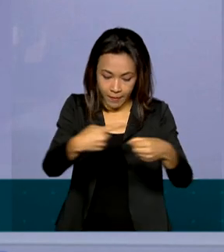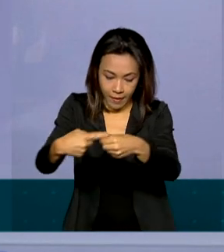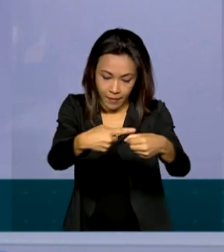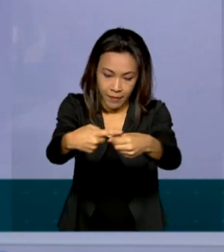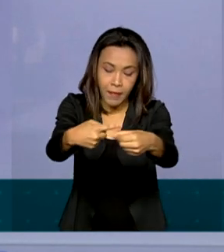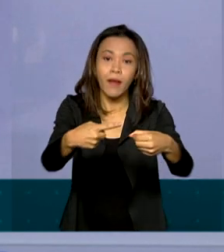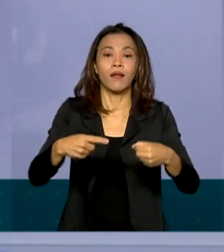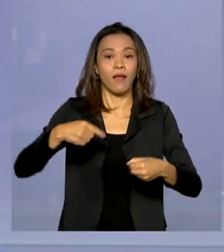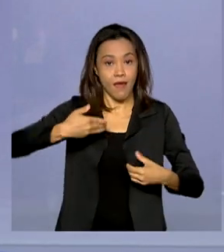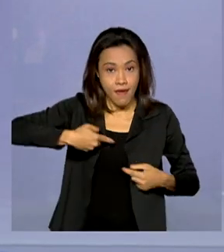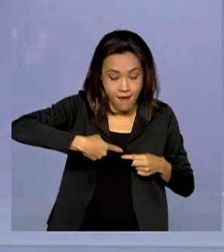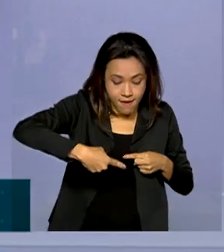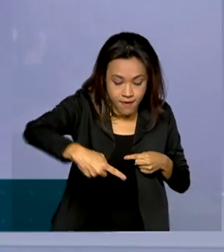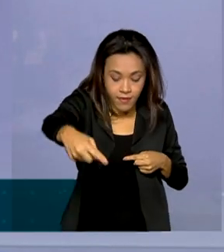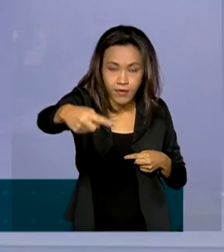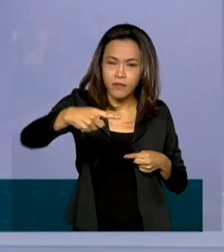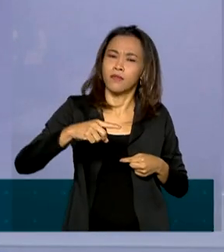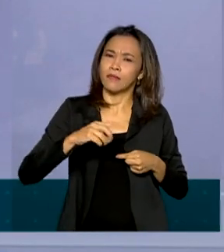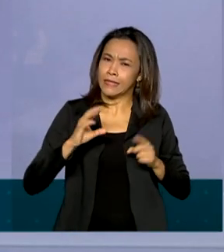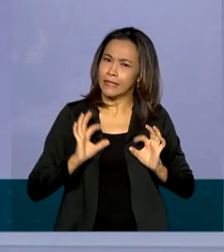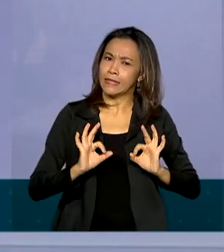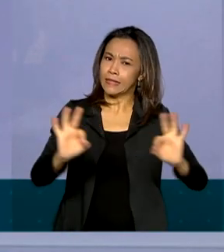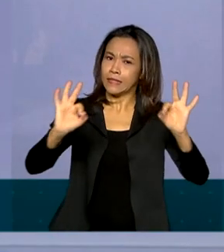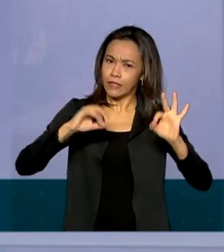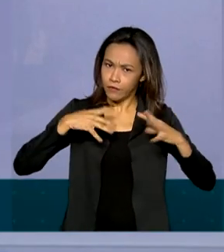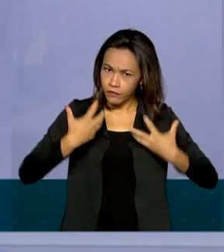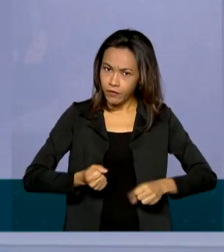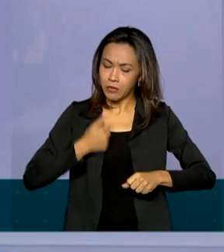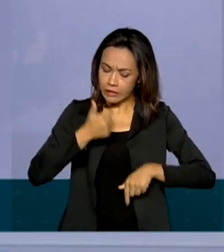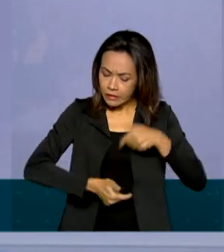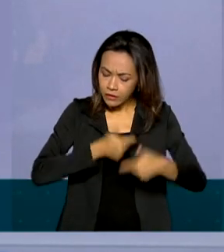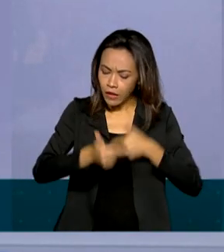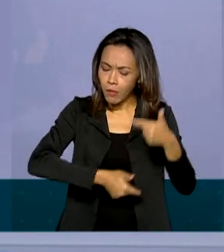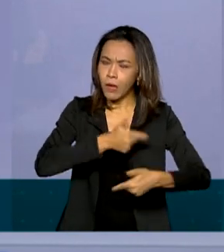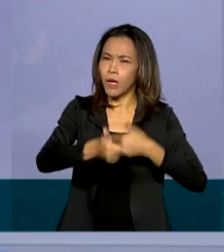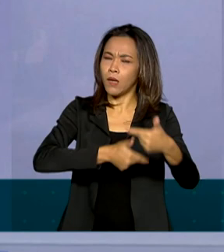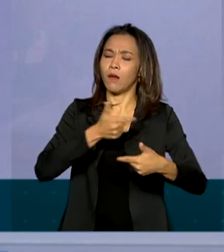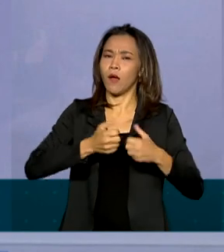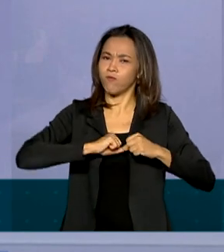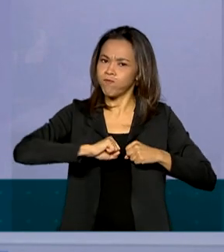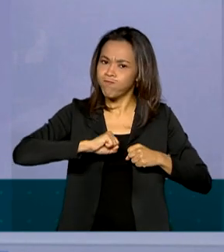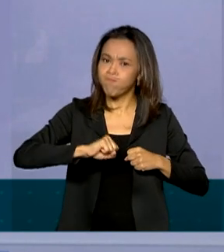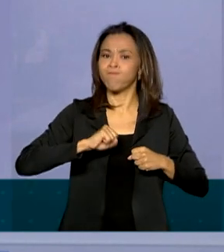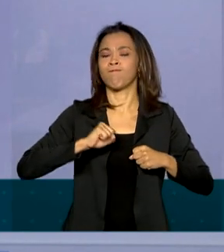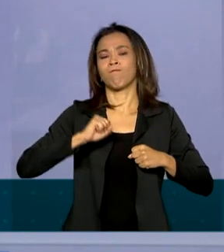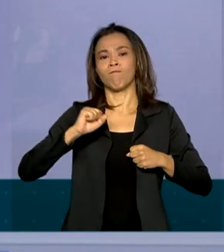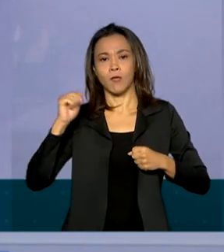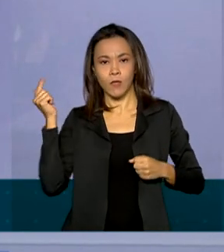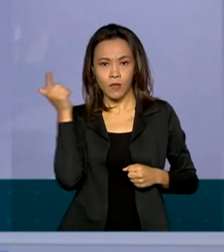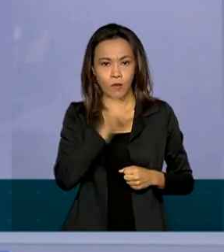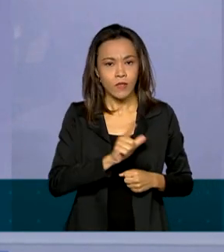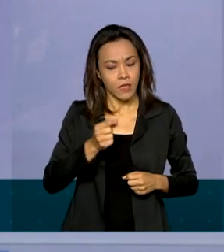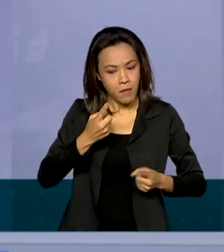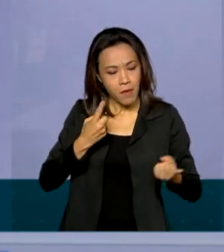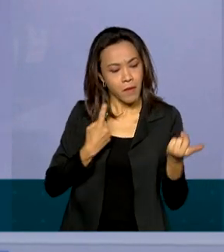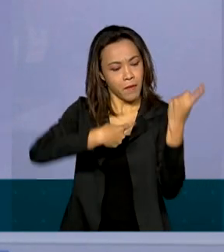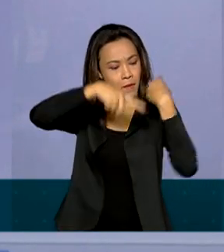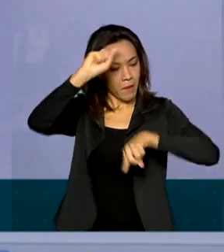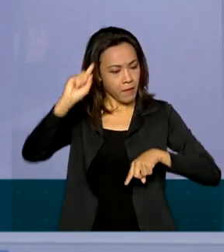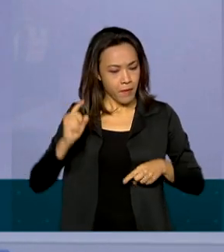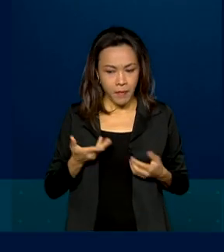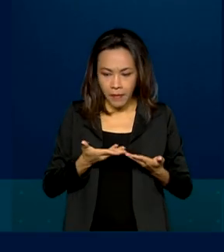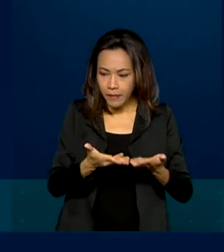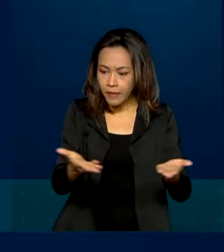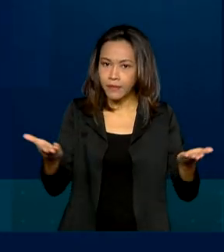que vamos trabalhar duro para garantir a prosperidade e